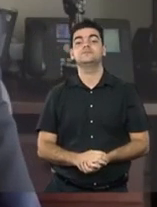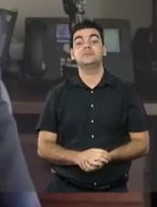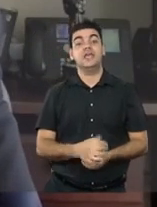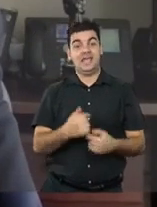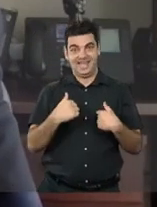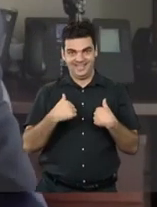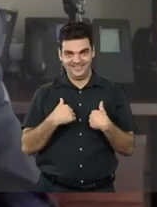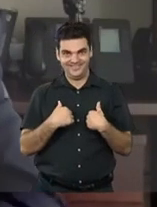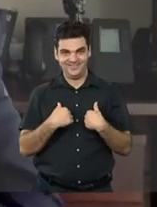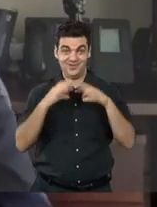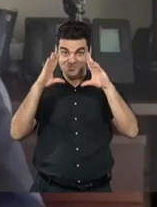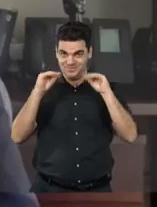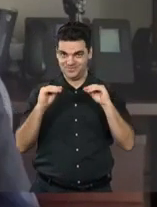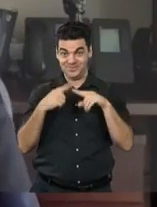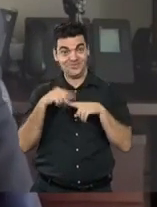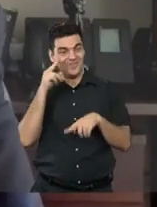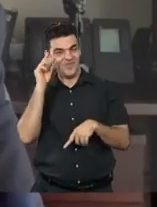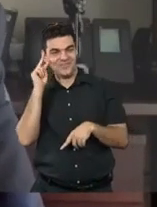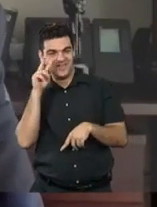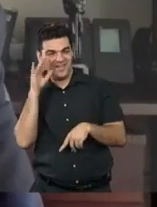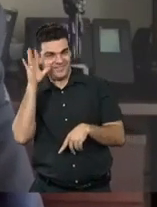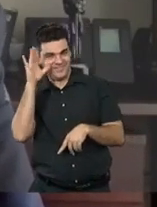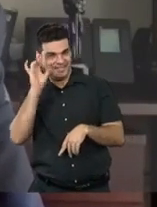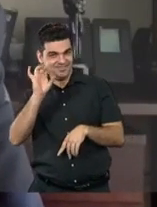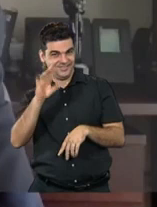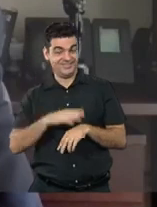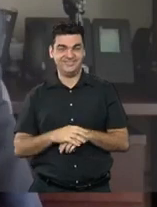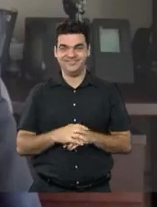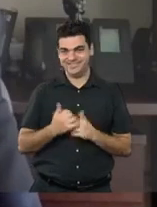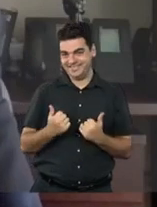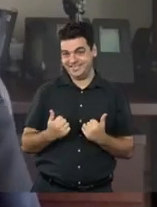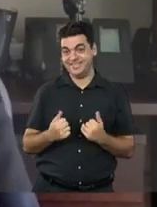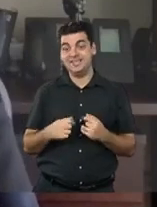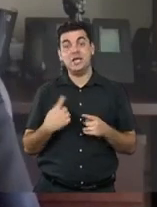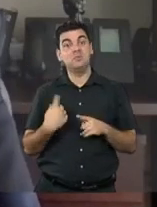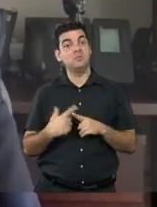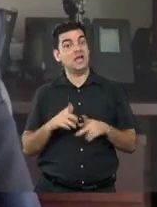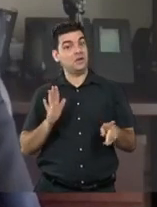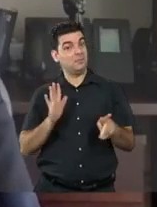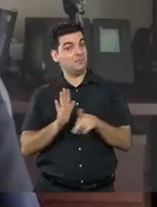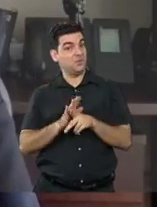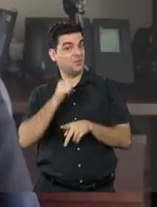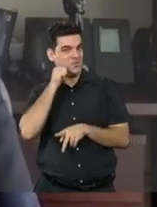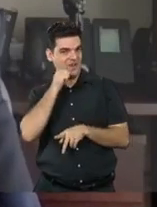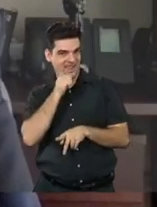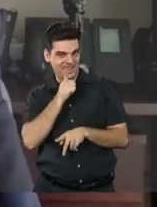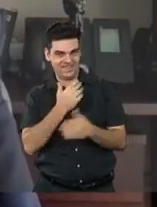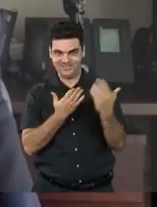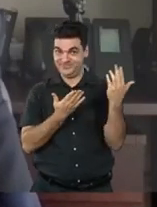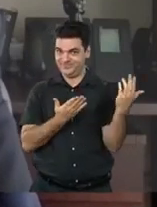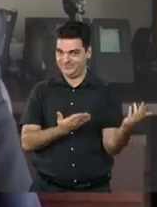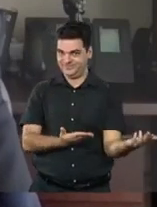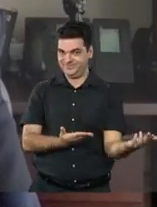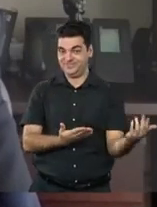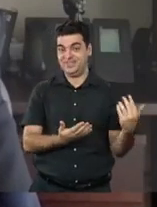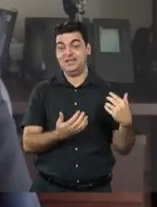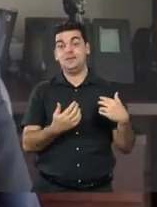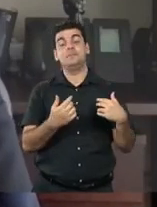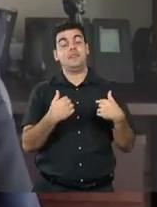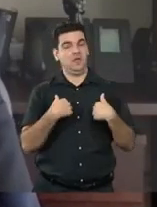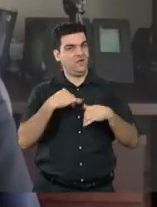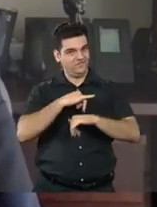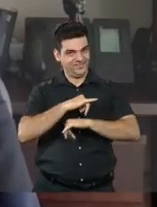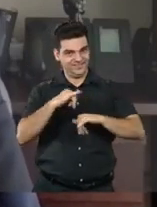sair de cena e vou ficar assistindo aqui dos bastidores. Esse é um momento puramente feminino. Gostaria de